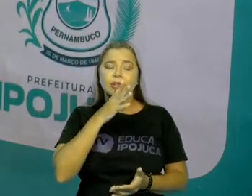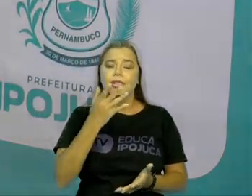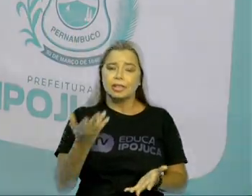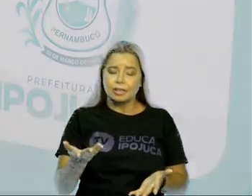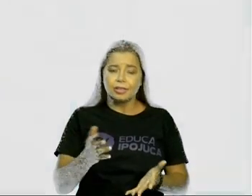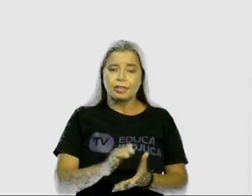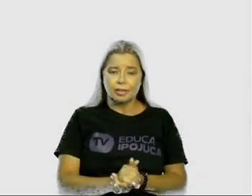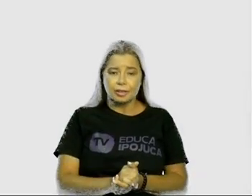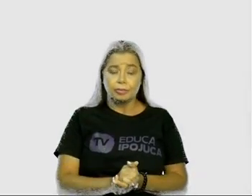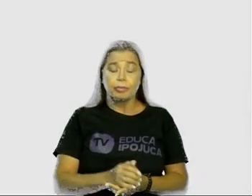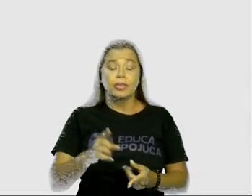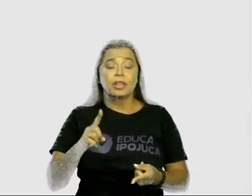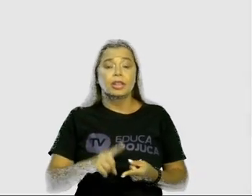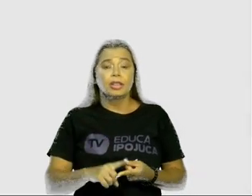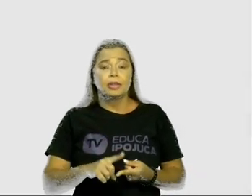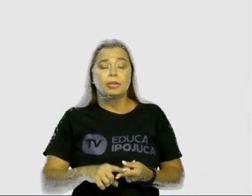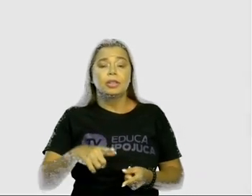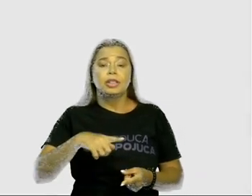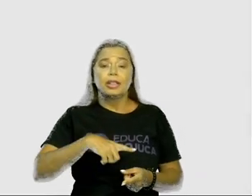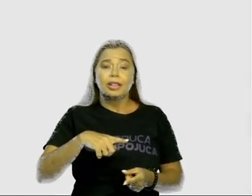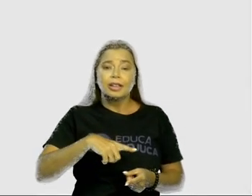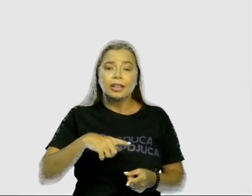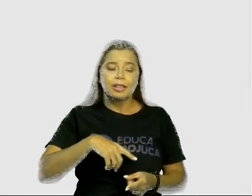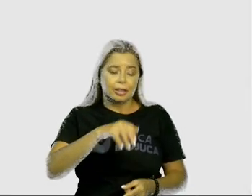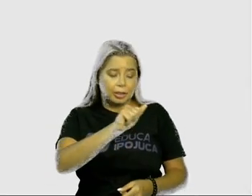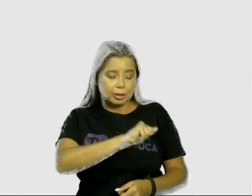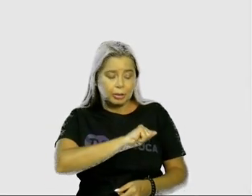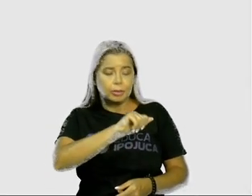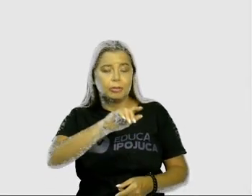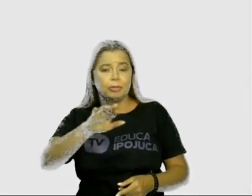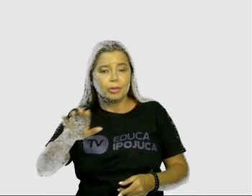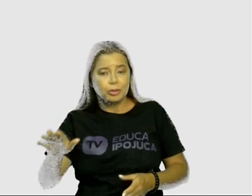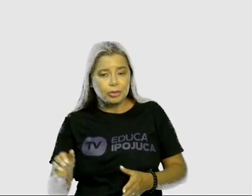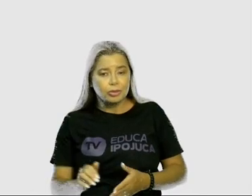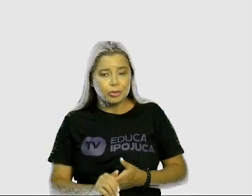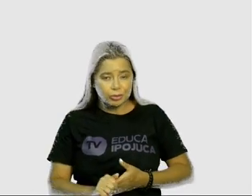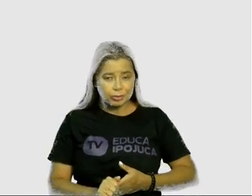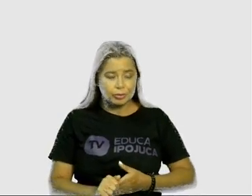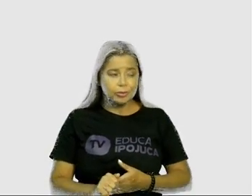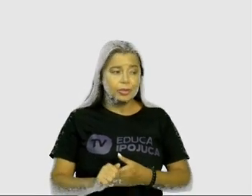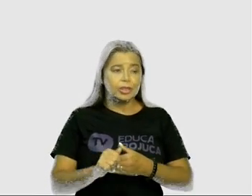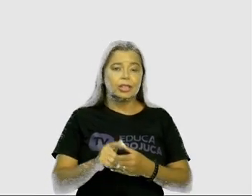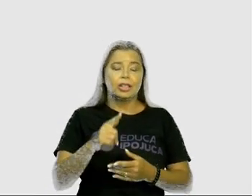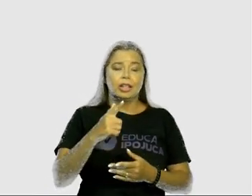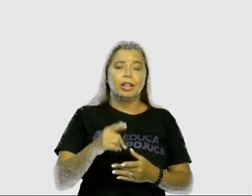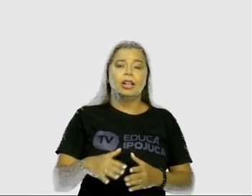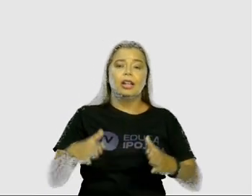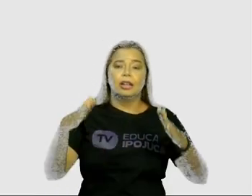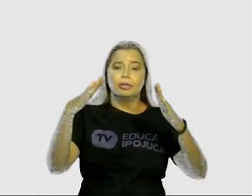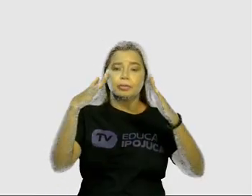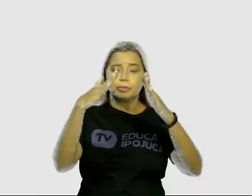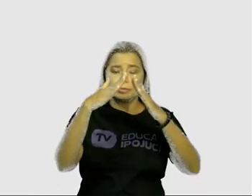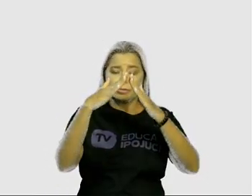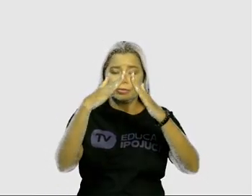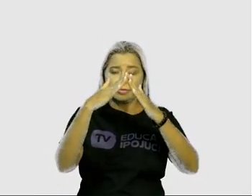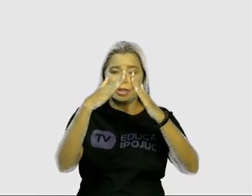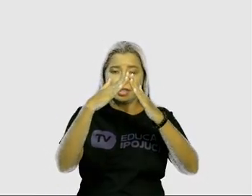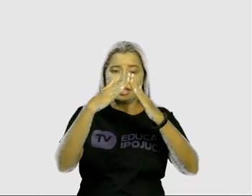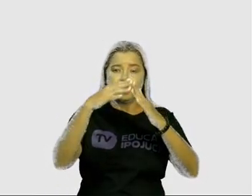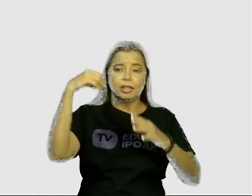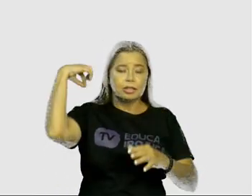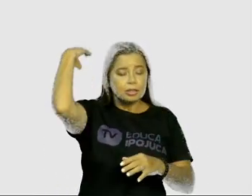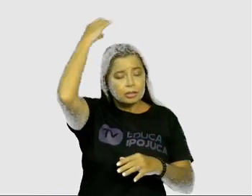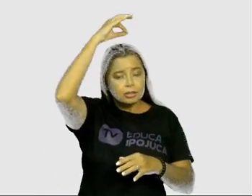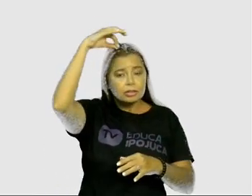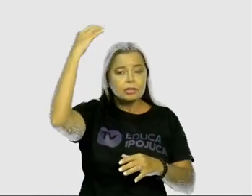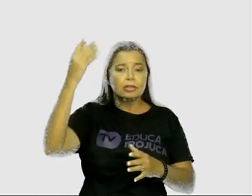Arquitetura esplêndida que a gente também tem aqui no centro do Ipojuca, que é o nosso convento, o Santuário do Santo Cristo. Olha que